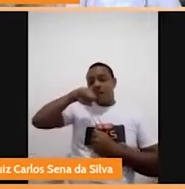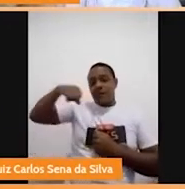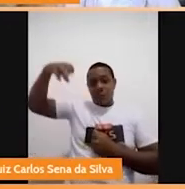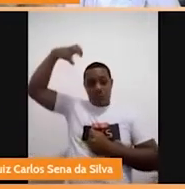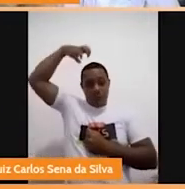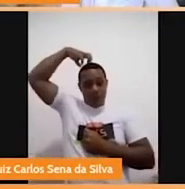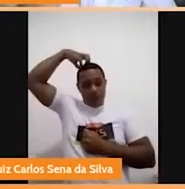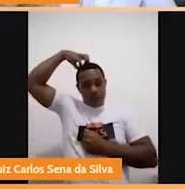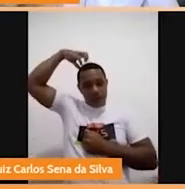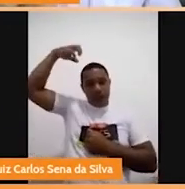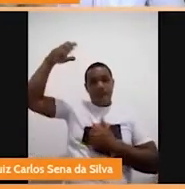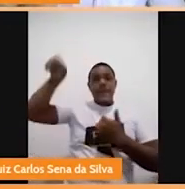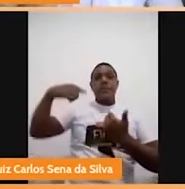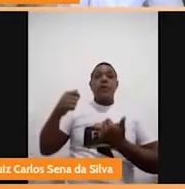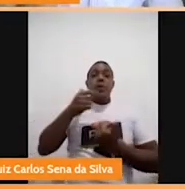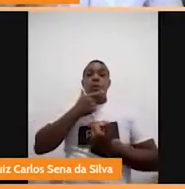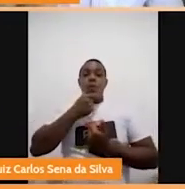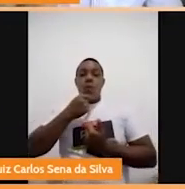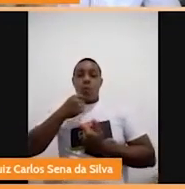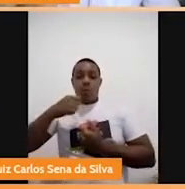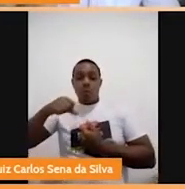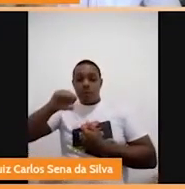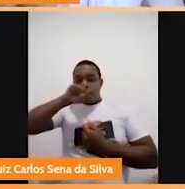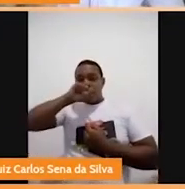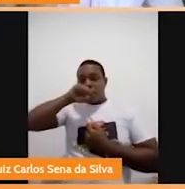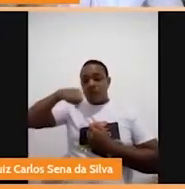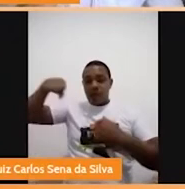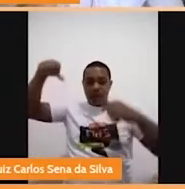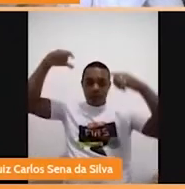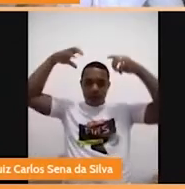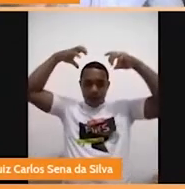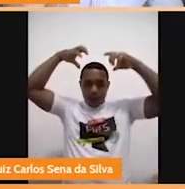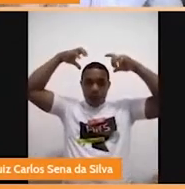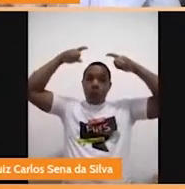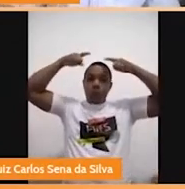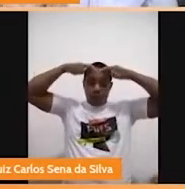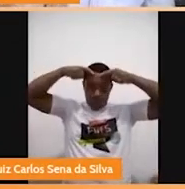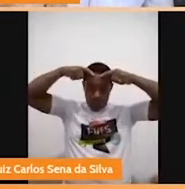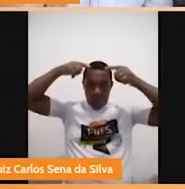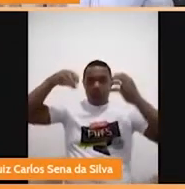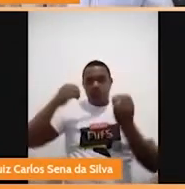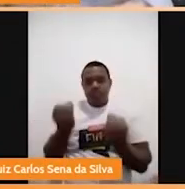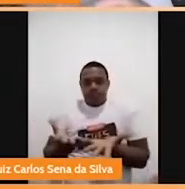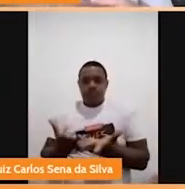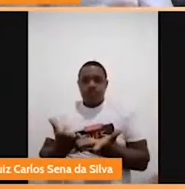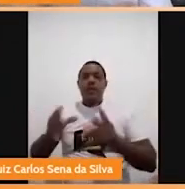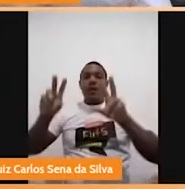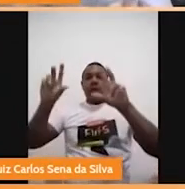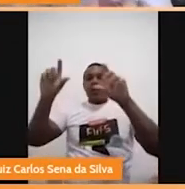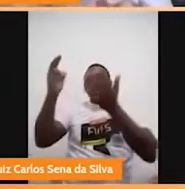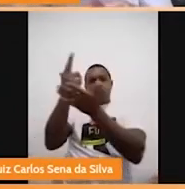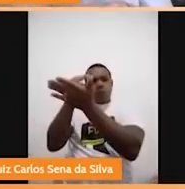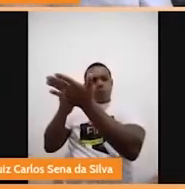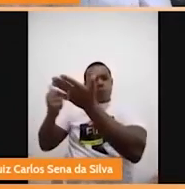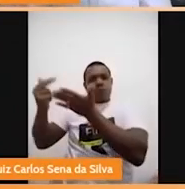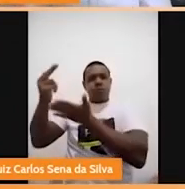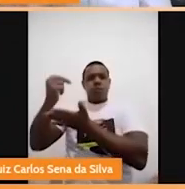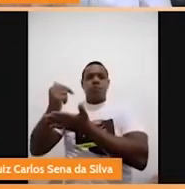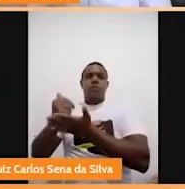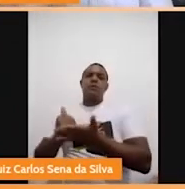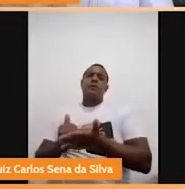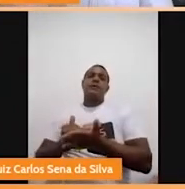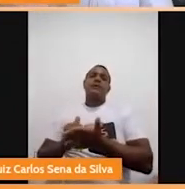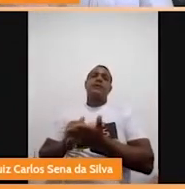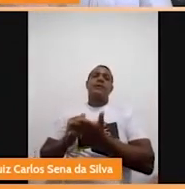assim, as ilustrações, o livro todo, você... Quando